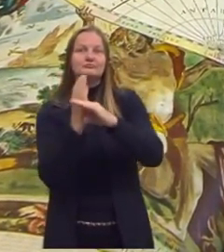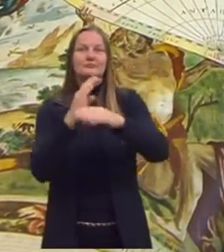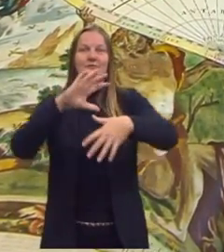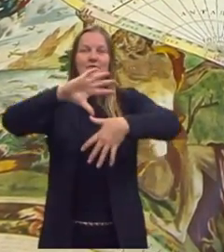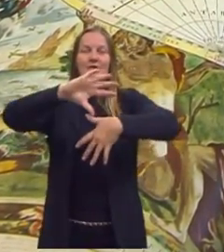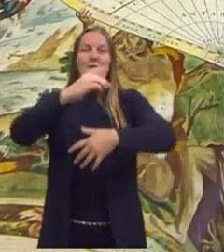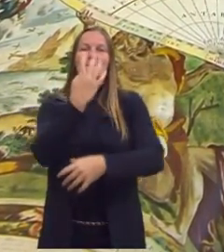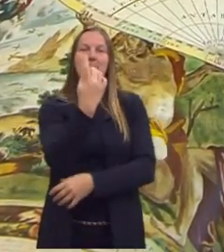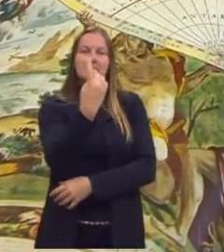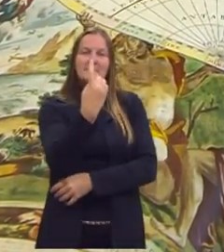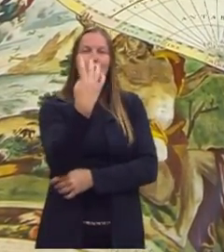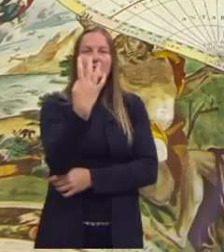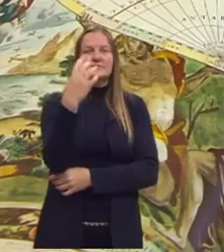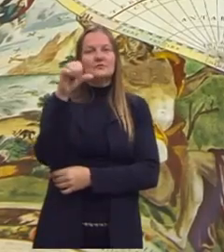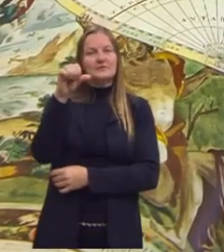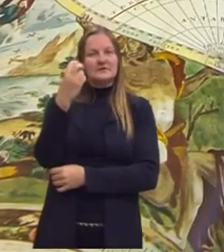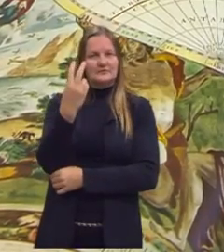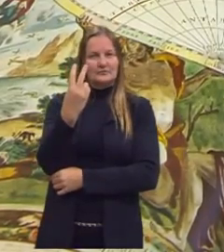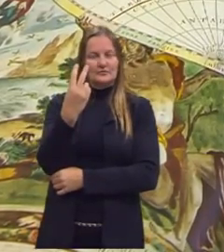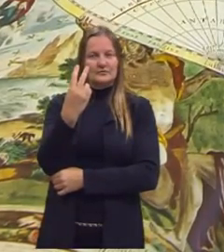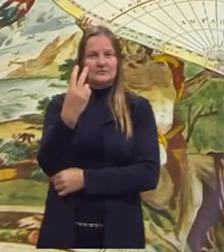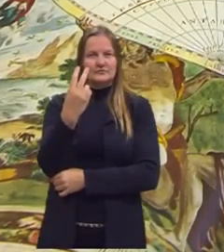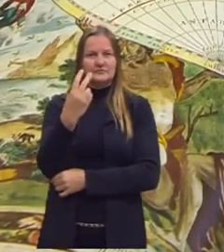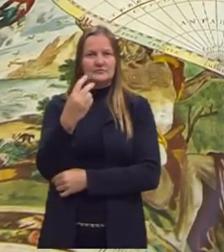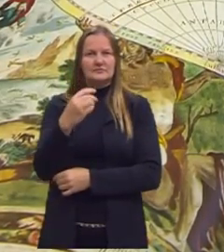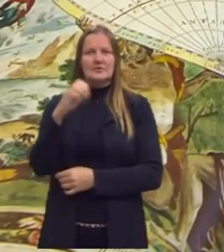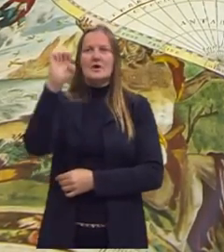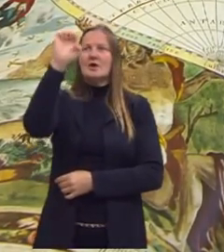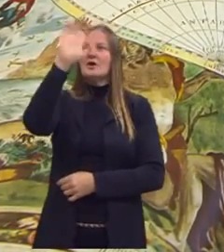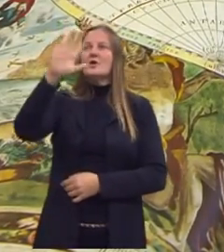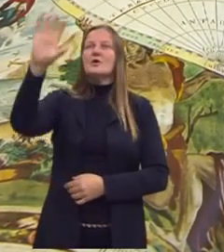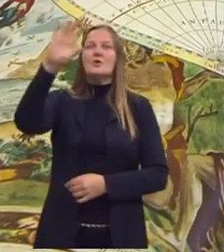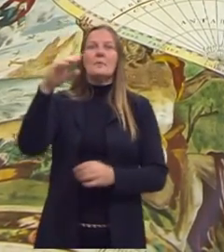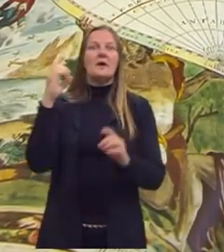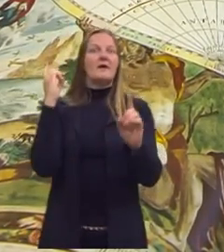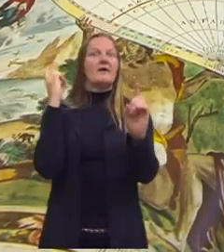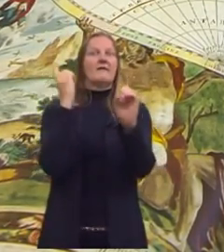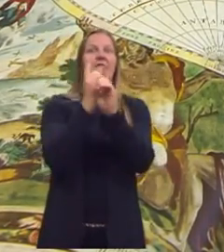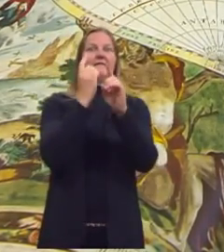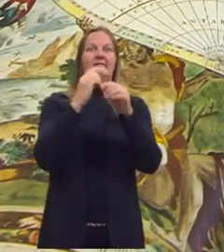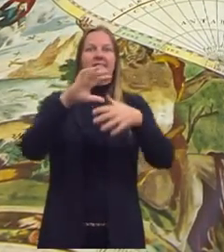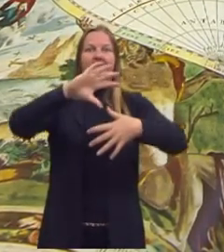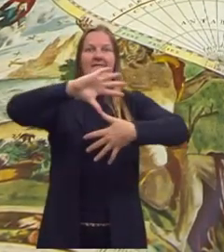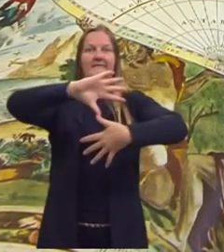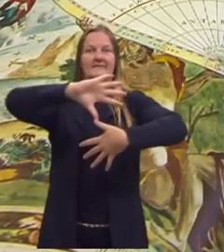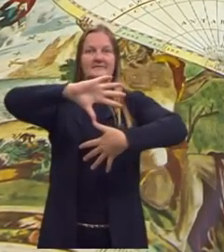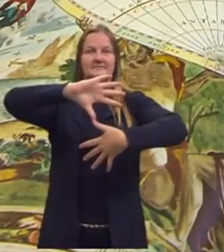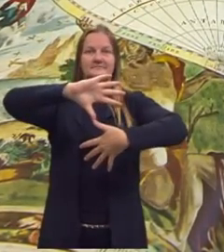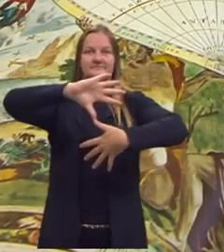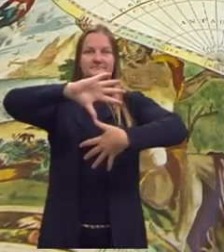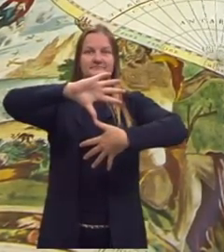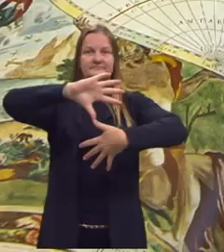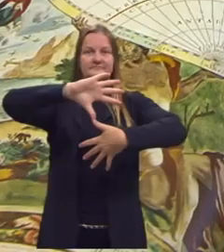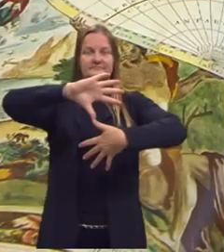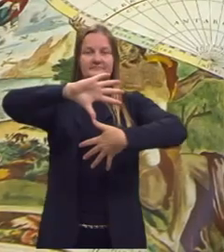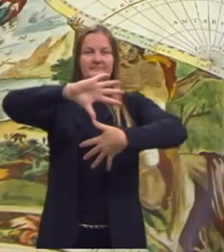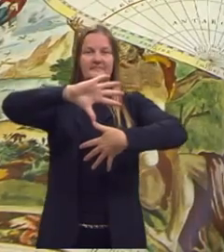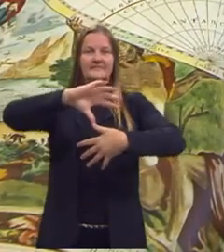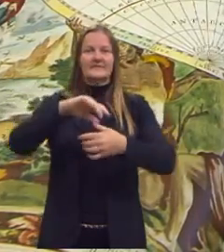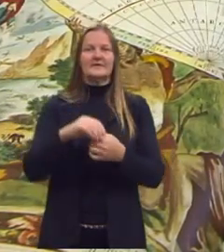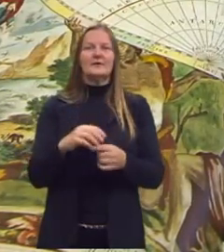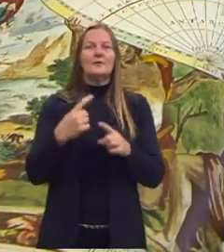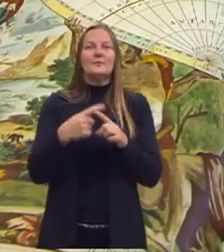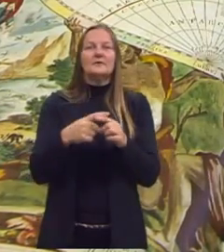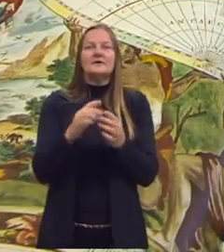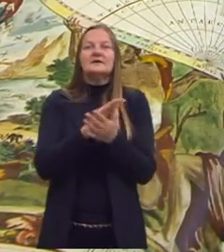1492, os europeus vão descobrir a existência da América. Não é que a humanidade descobriu,